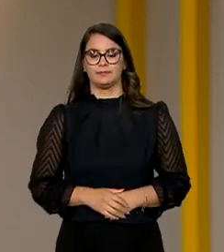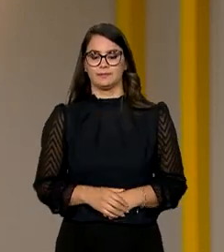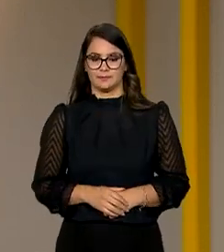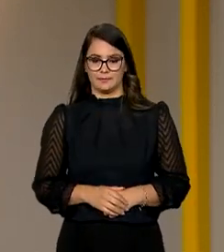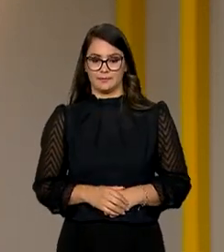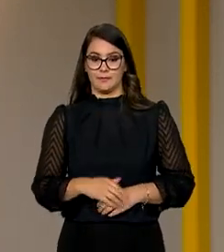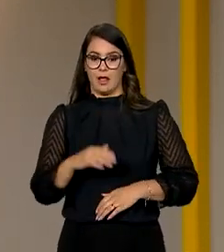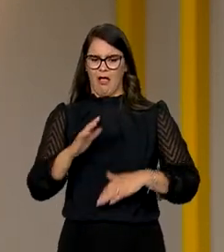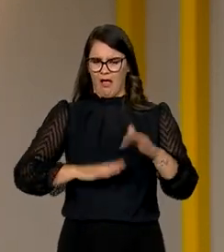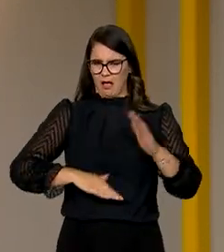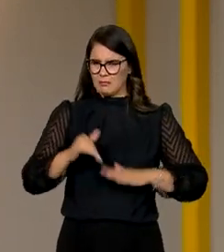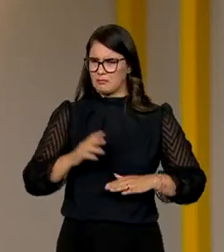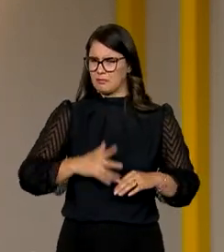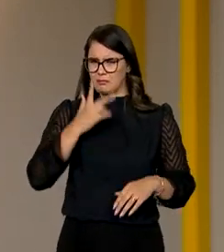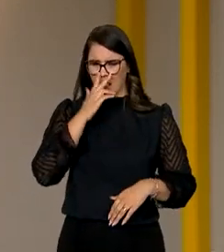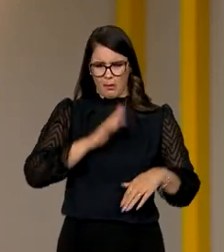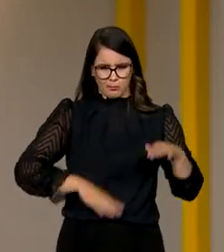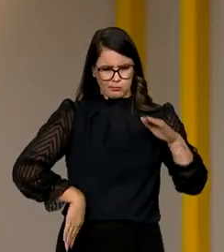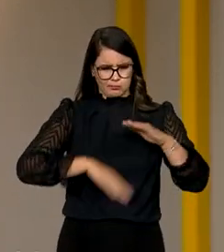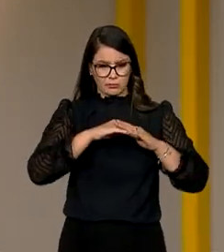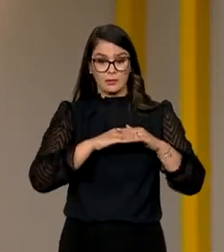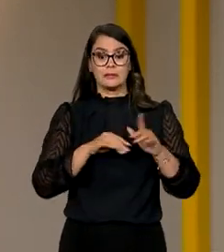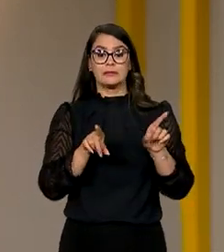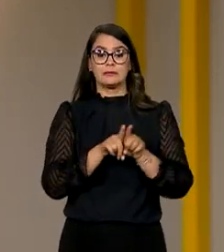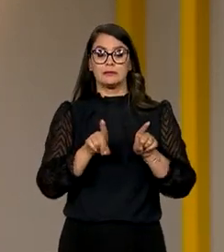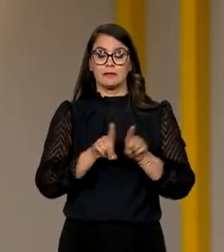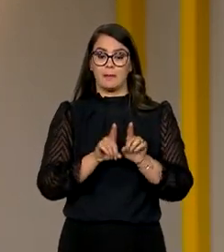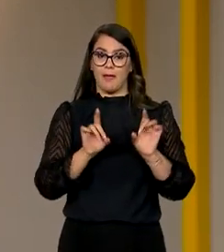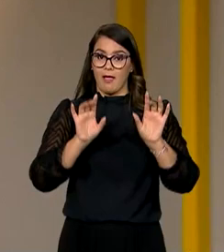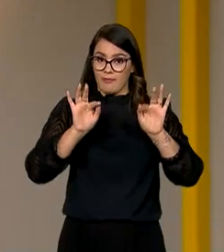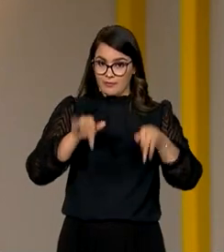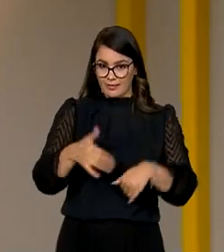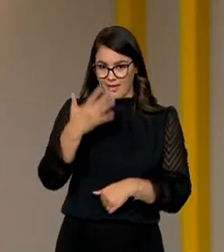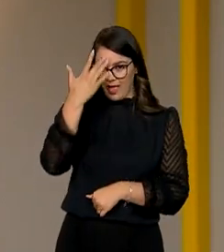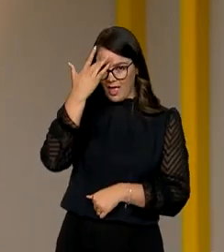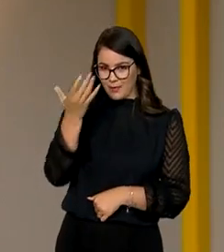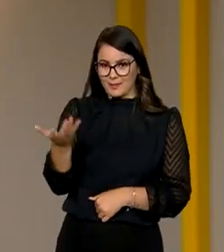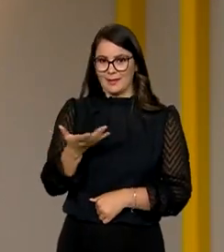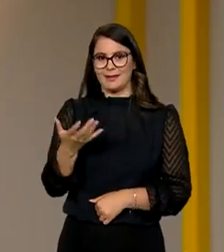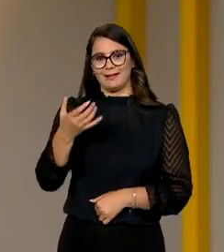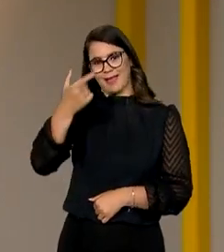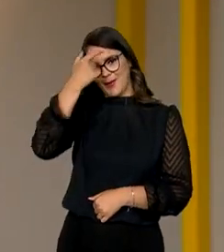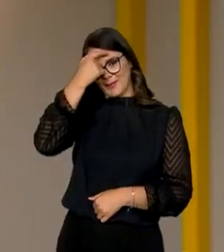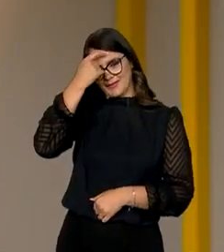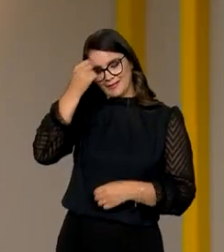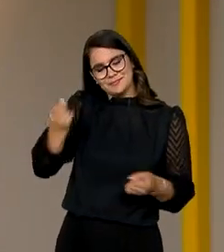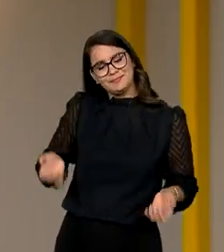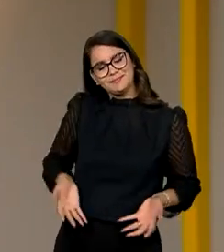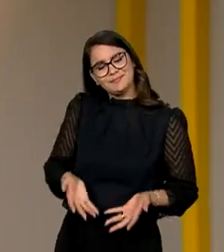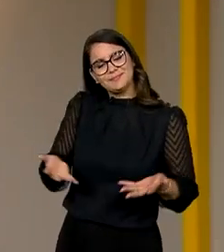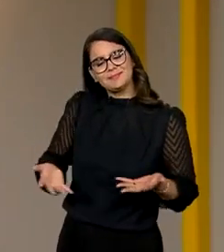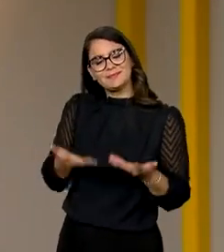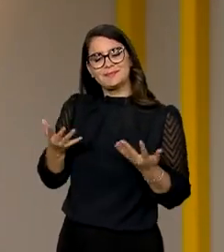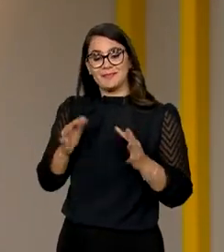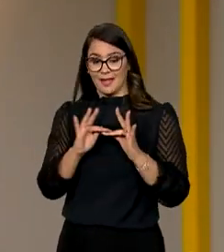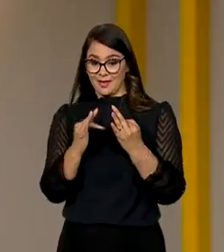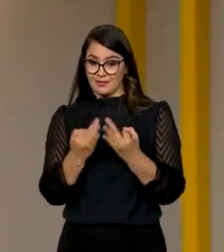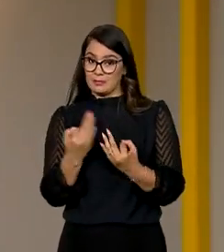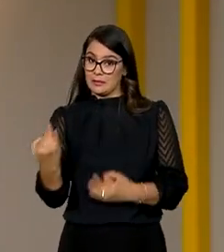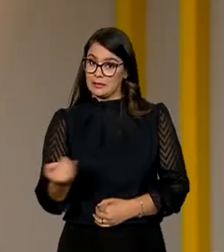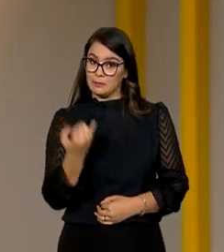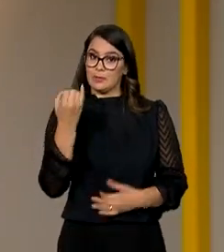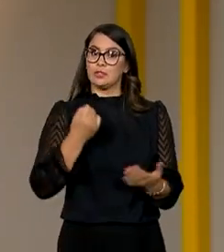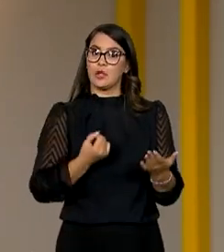a práticas consideradas abusivas, a operação que termina amanhã quer conscientizar os pais sobre a importância de comprar